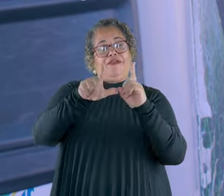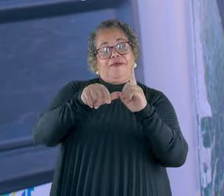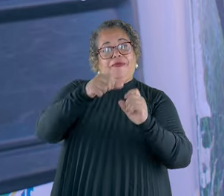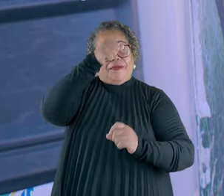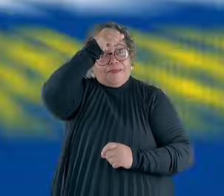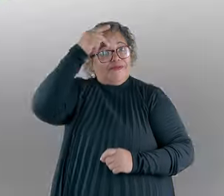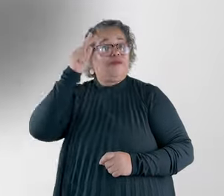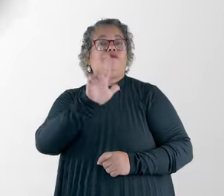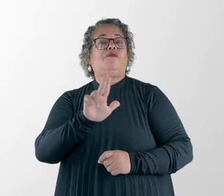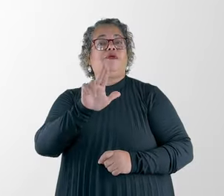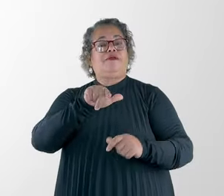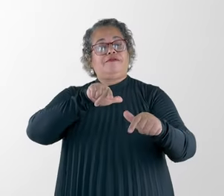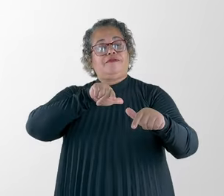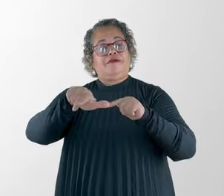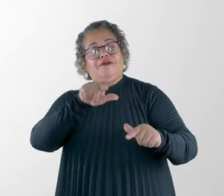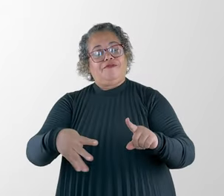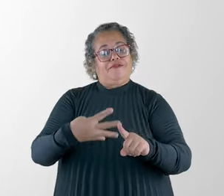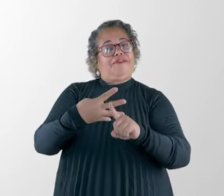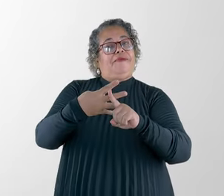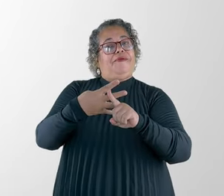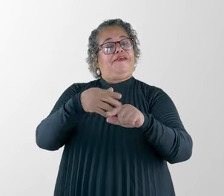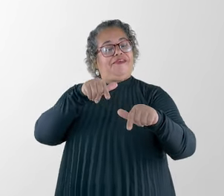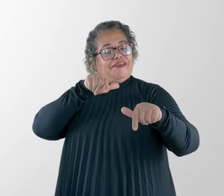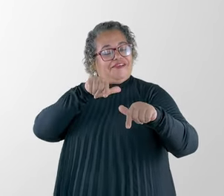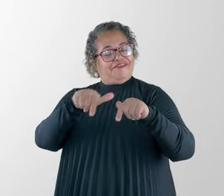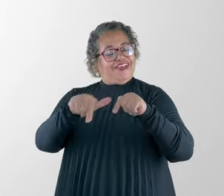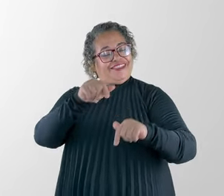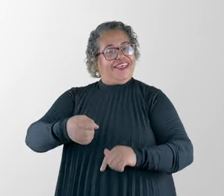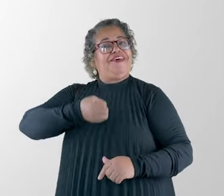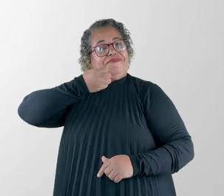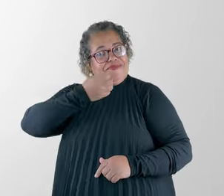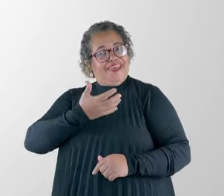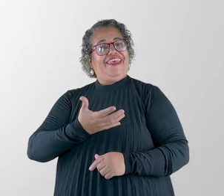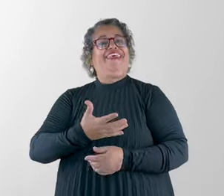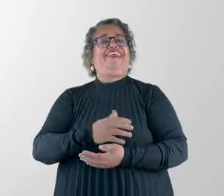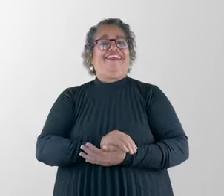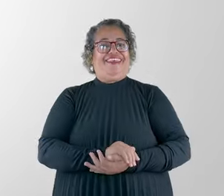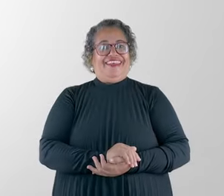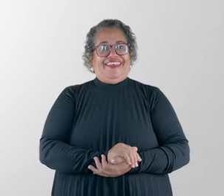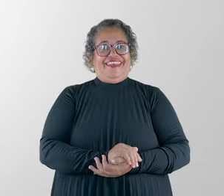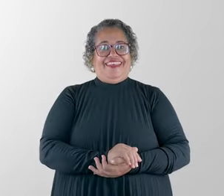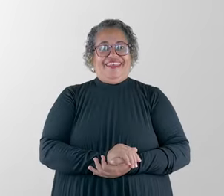que faz. Demai e Prefeitura de Uberlândia. Fazer mais, fazer bem.